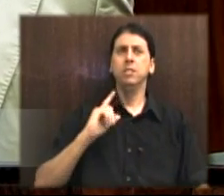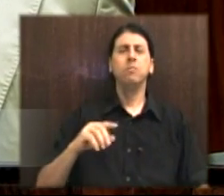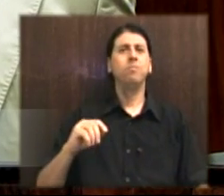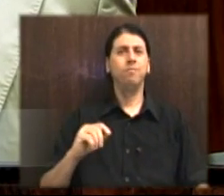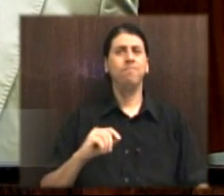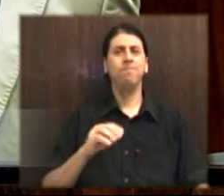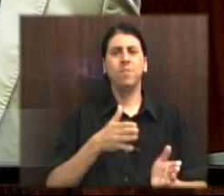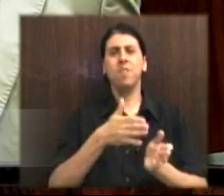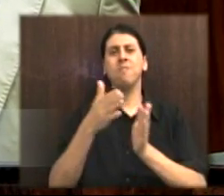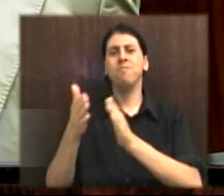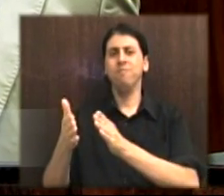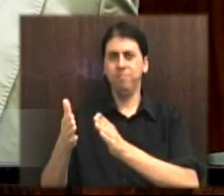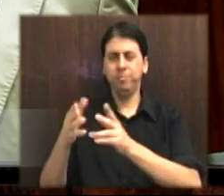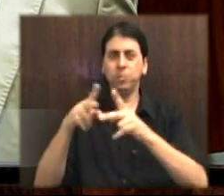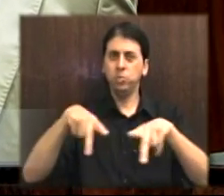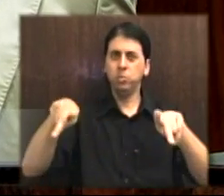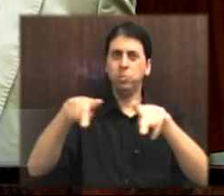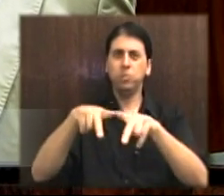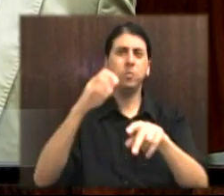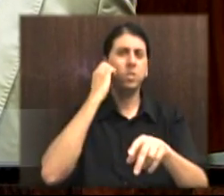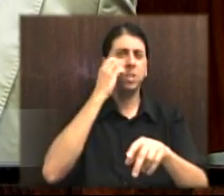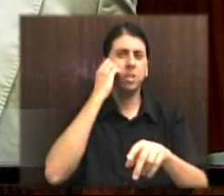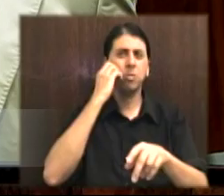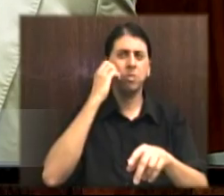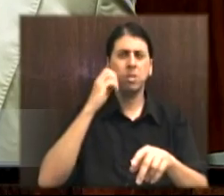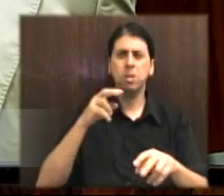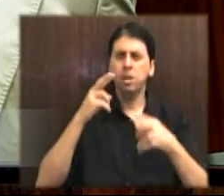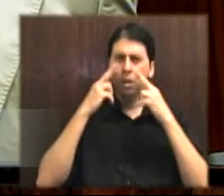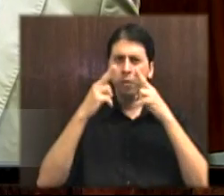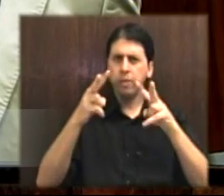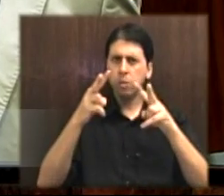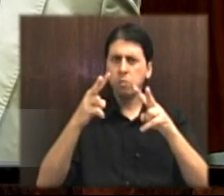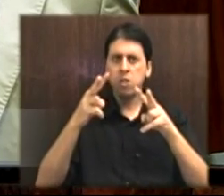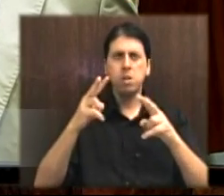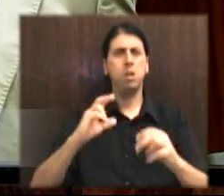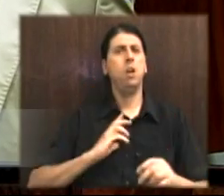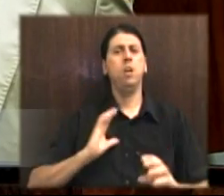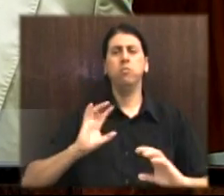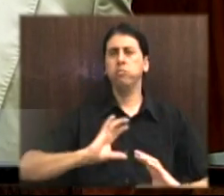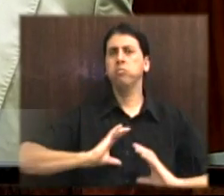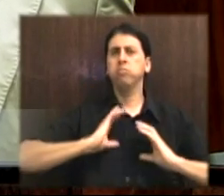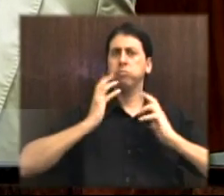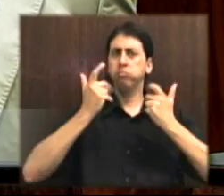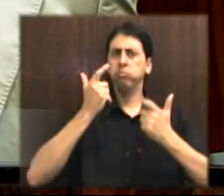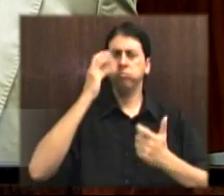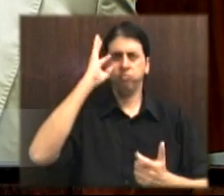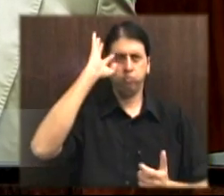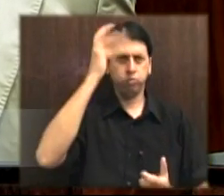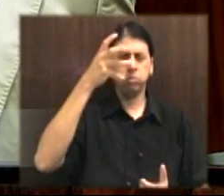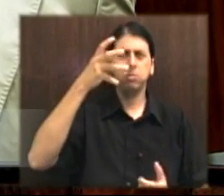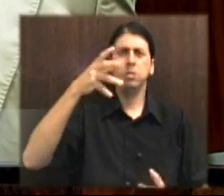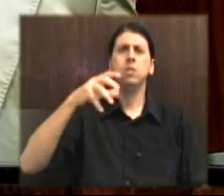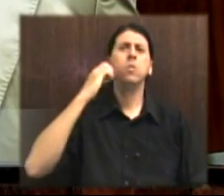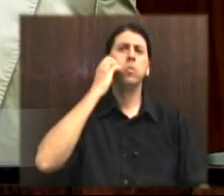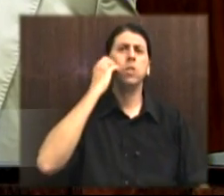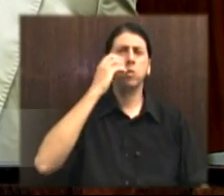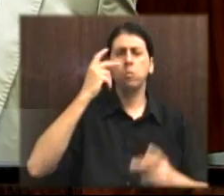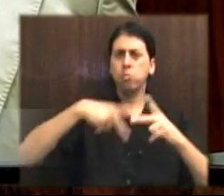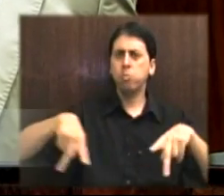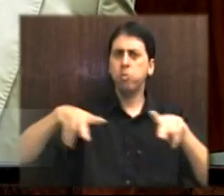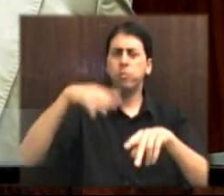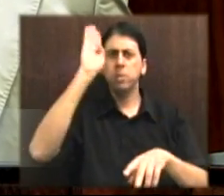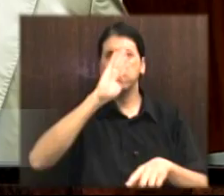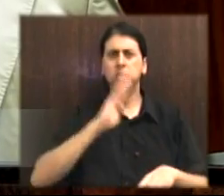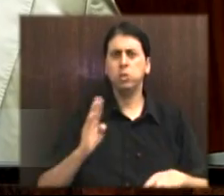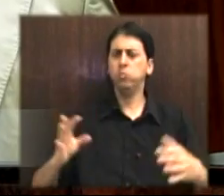a bárbara execução de Zumbi encorajou o povo negro de todo o Brasil que